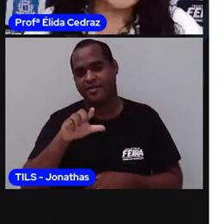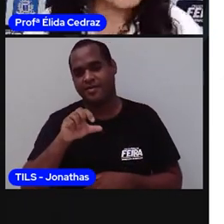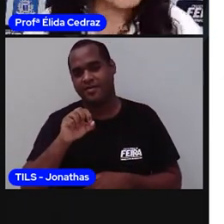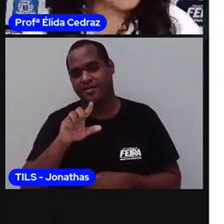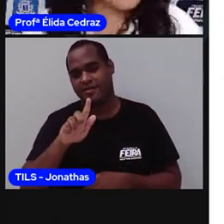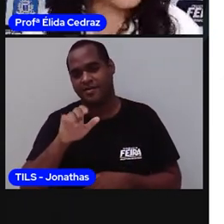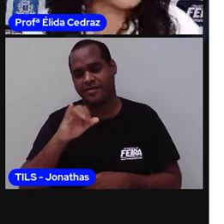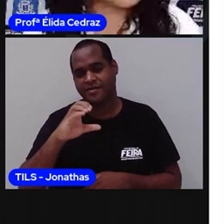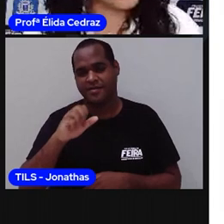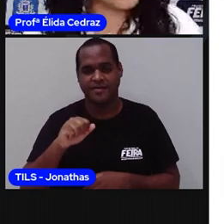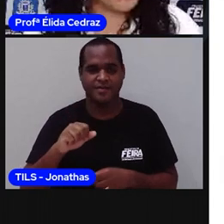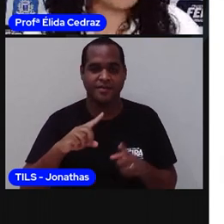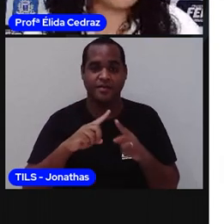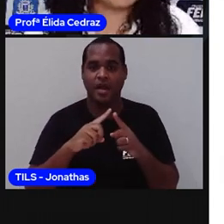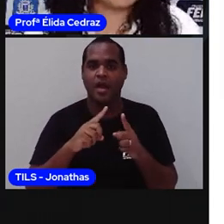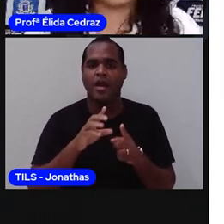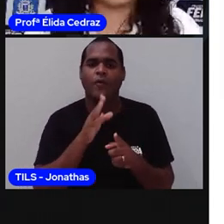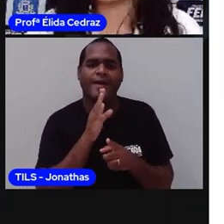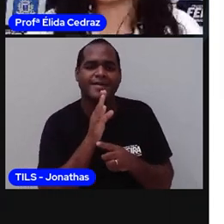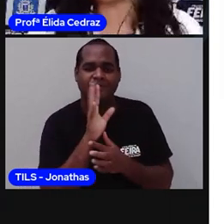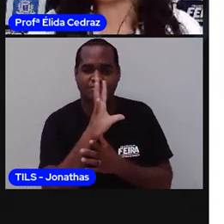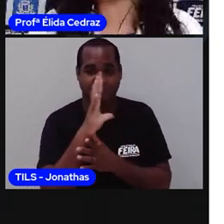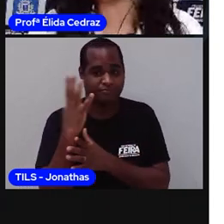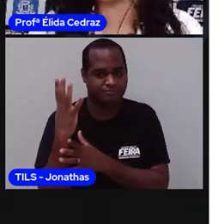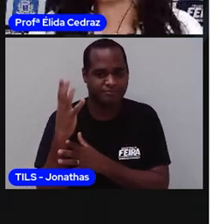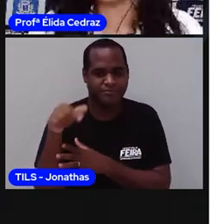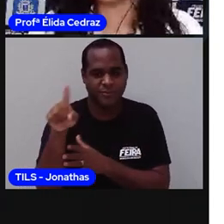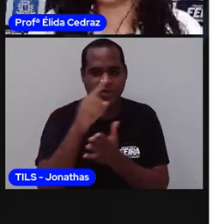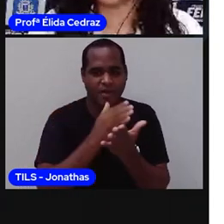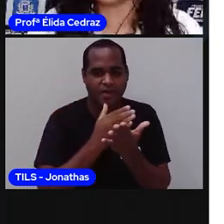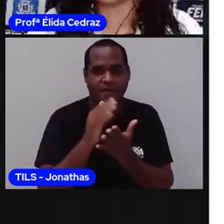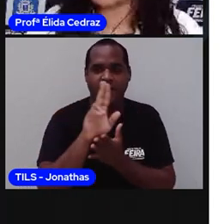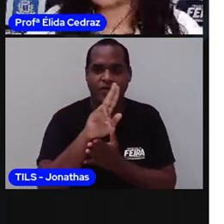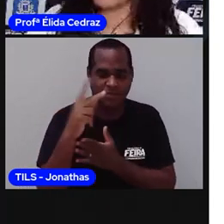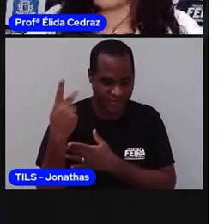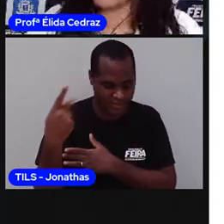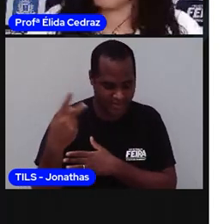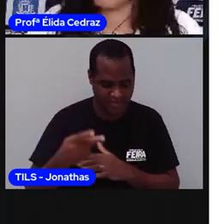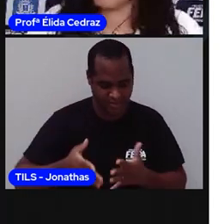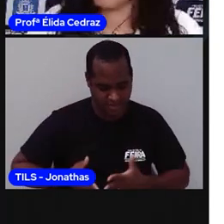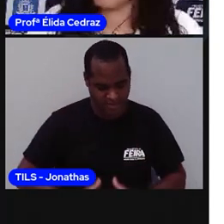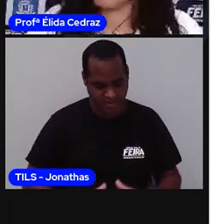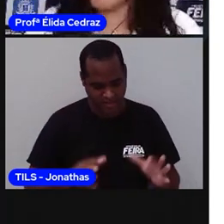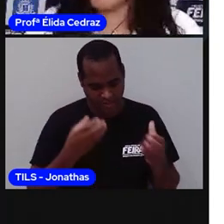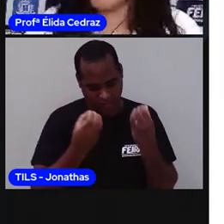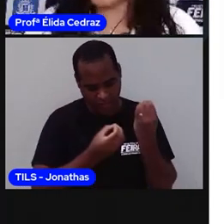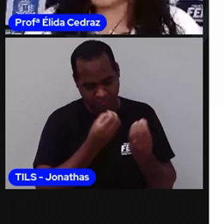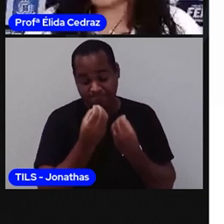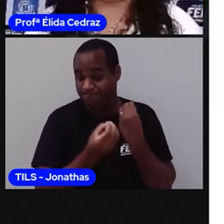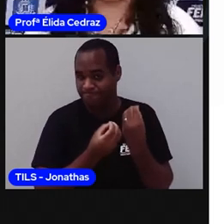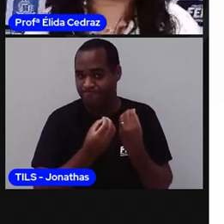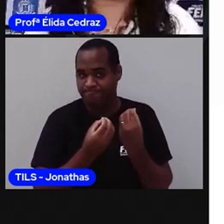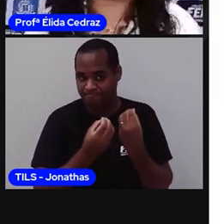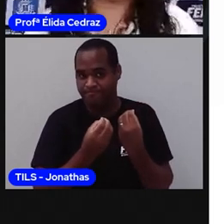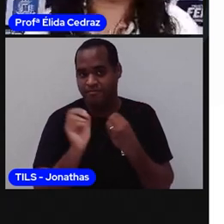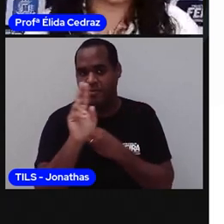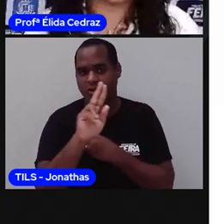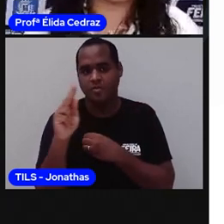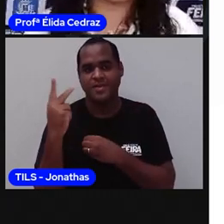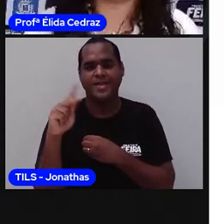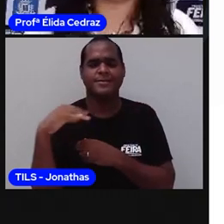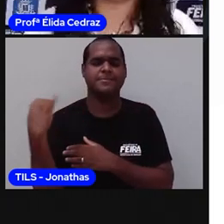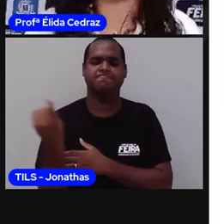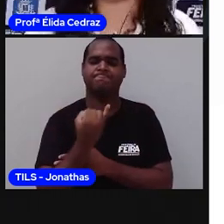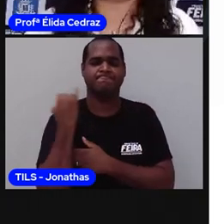Mas antes de conhecer essa árvore, começaremos com o nome que recebemos ao nascer. Esse nome é muito